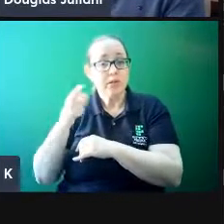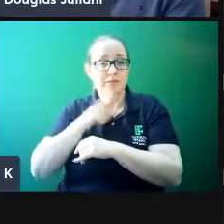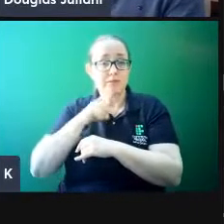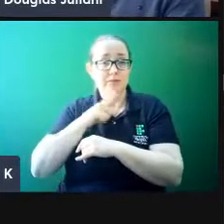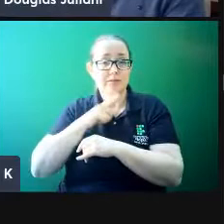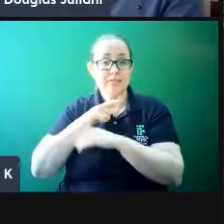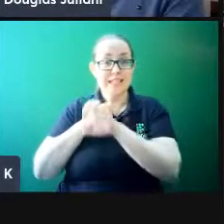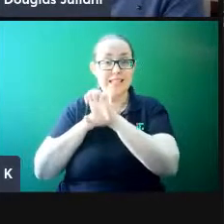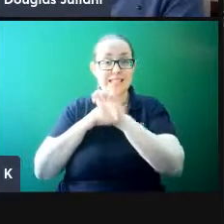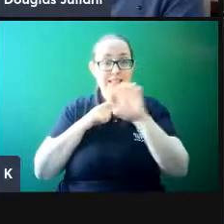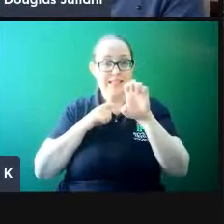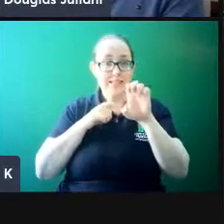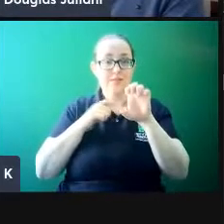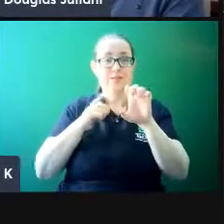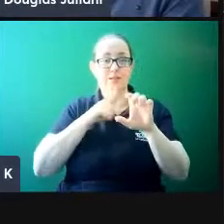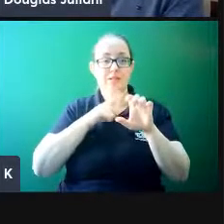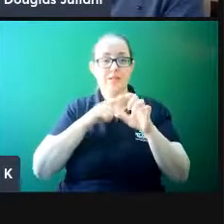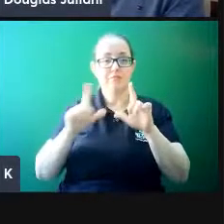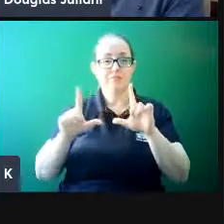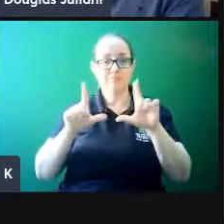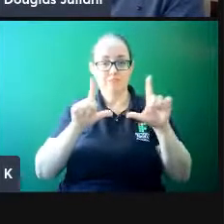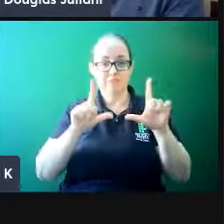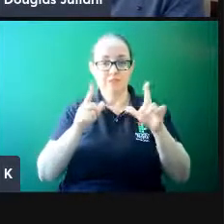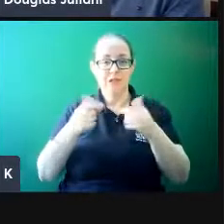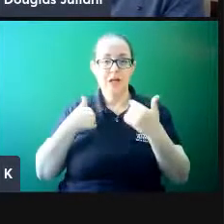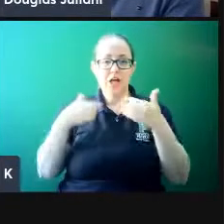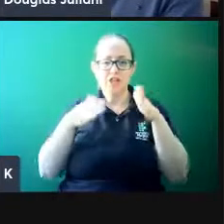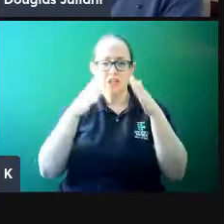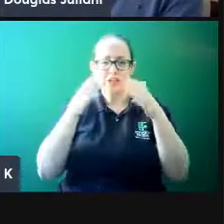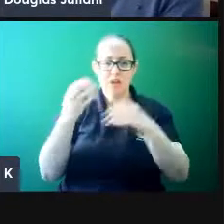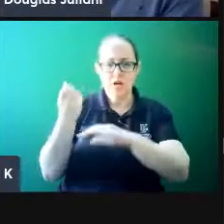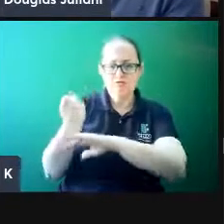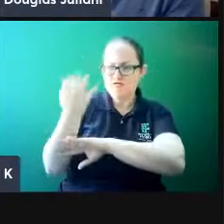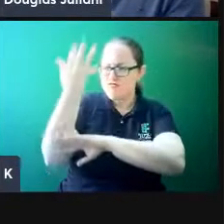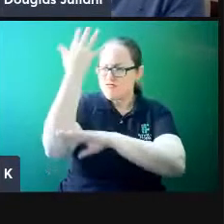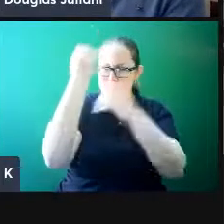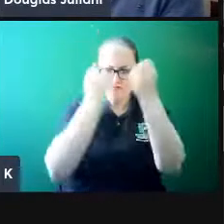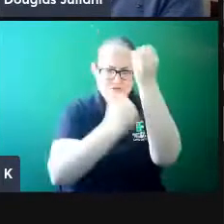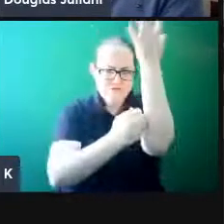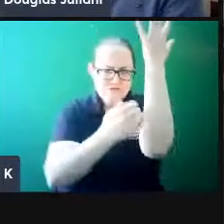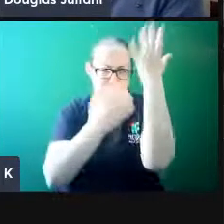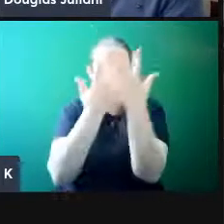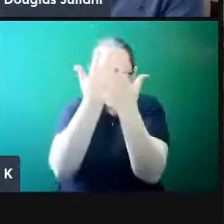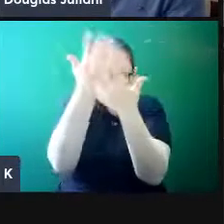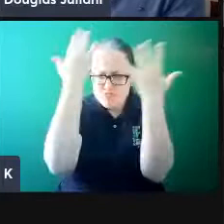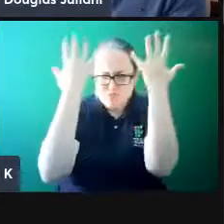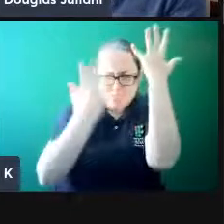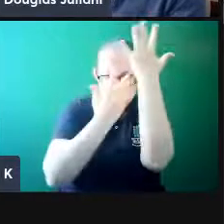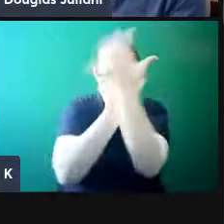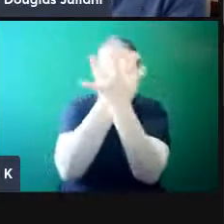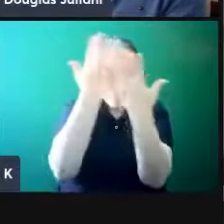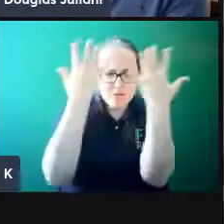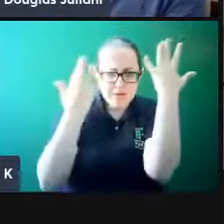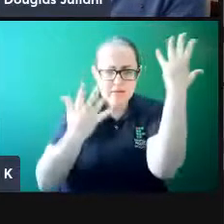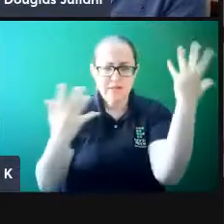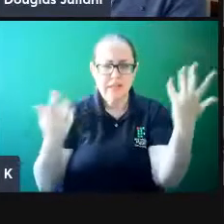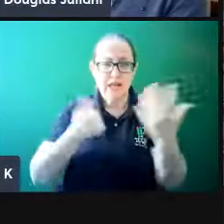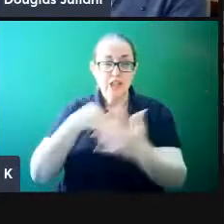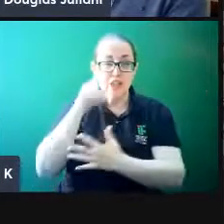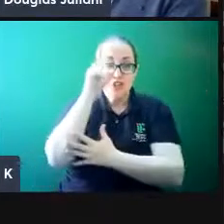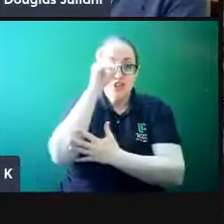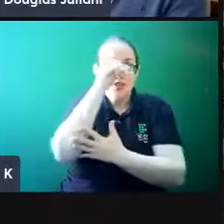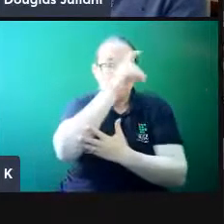lado esquerdo da tela. O mato começa a crescer, a trilha começa a fechar, ou seja, fica mais difícil de